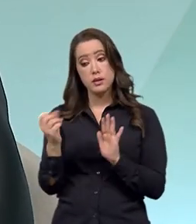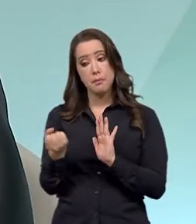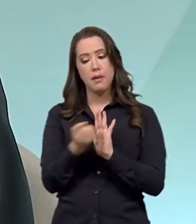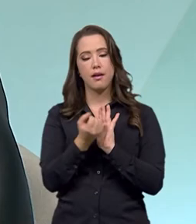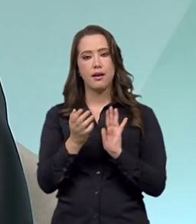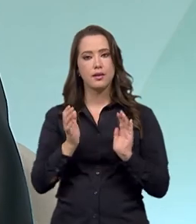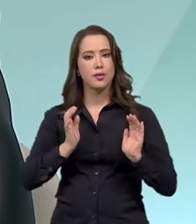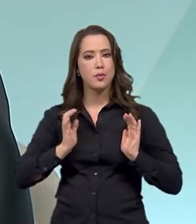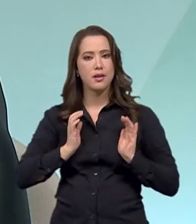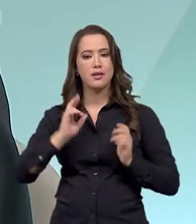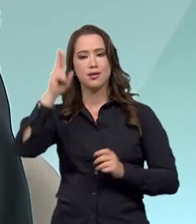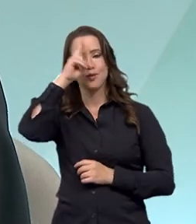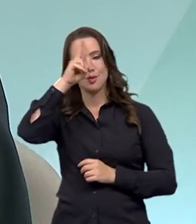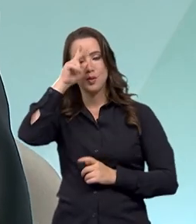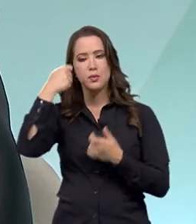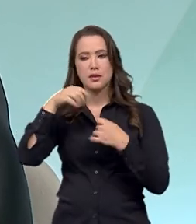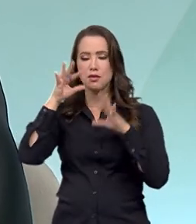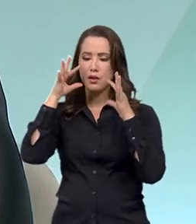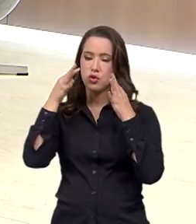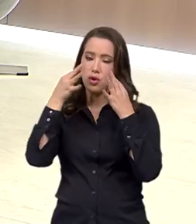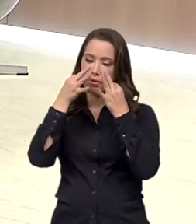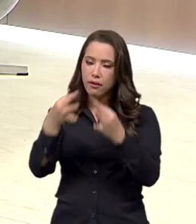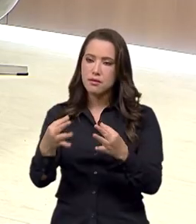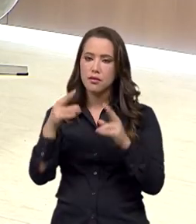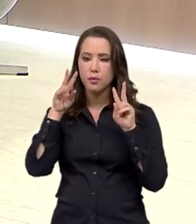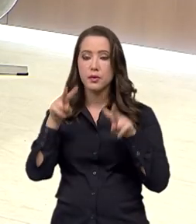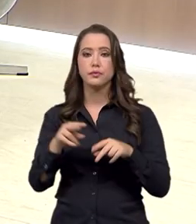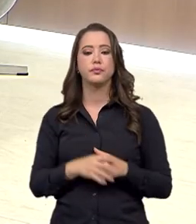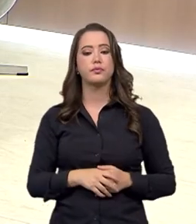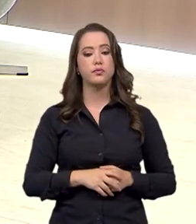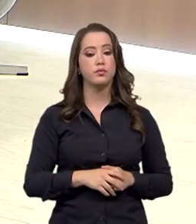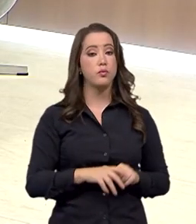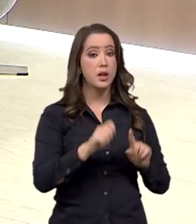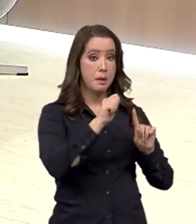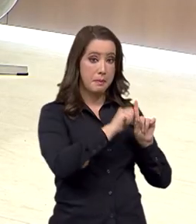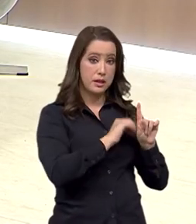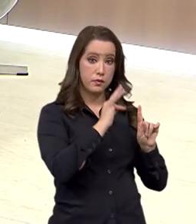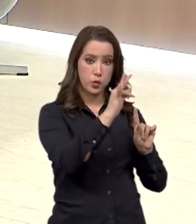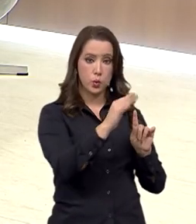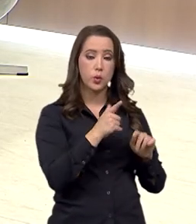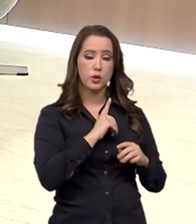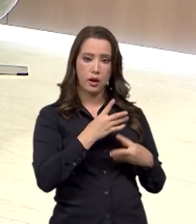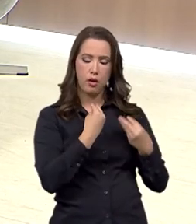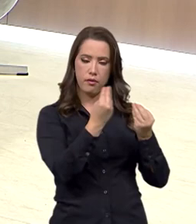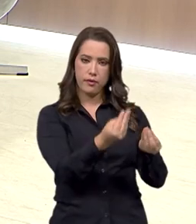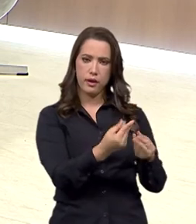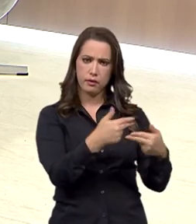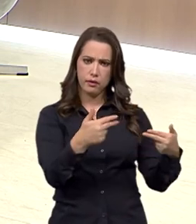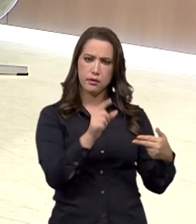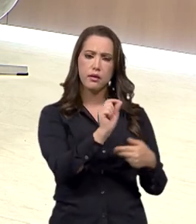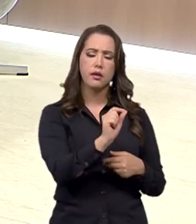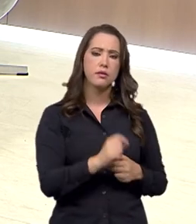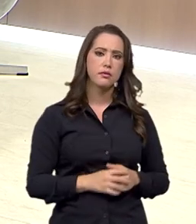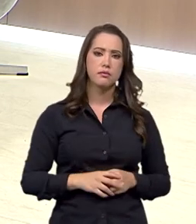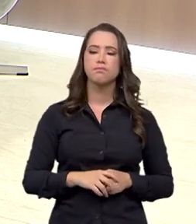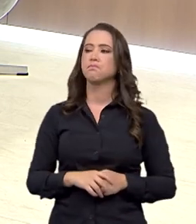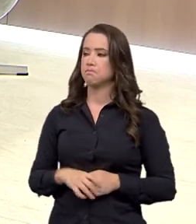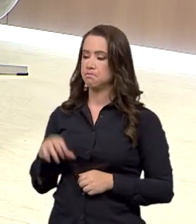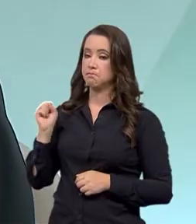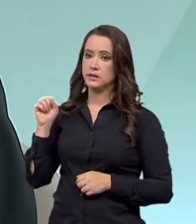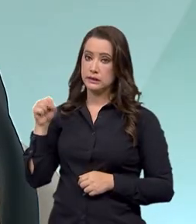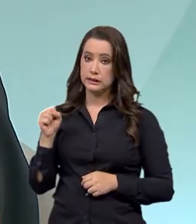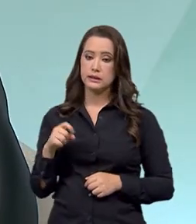um bem tombado, que merece toda a atenção, né? Para os próximos meses, tem entregas nessa área de... Tem, muitas entregas. gente tem,